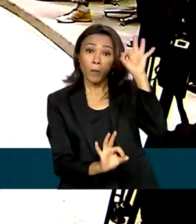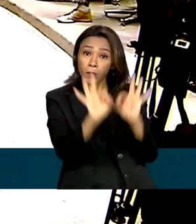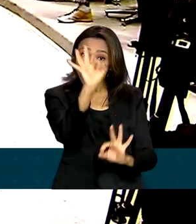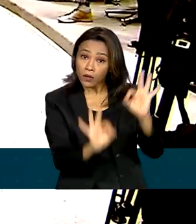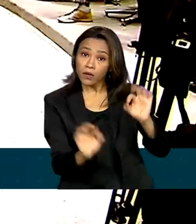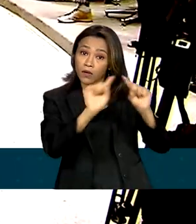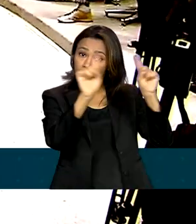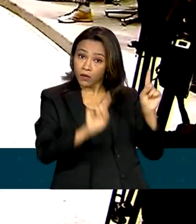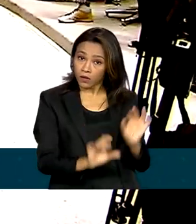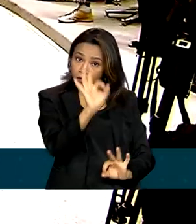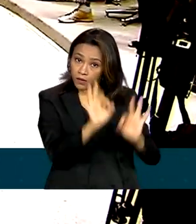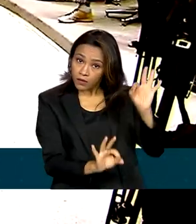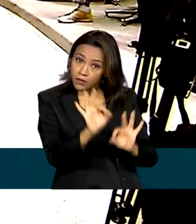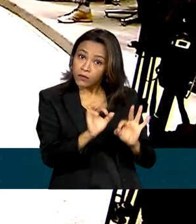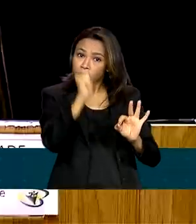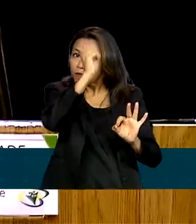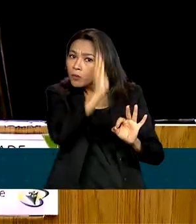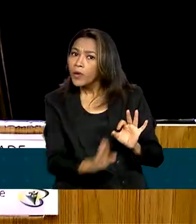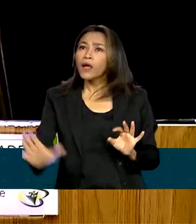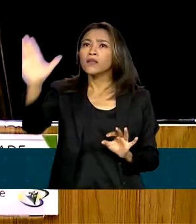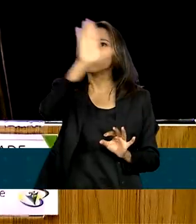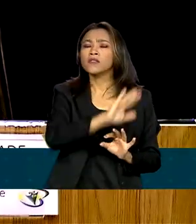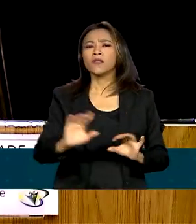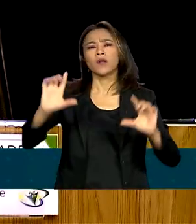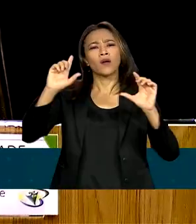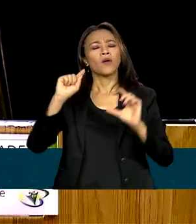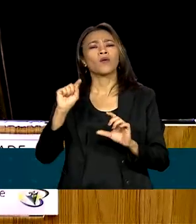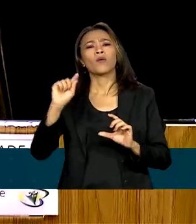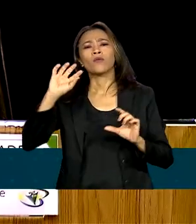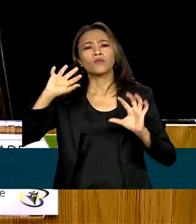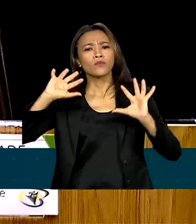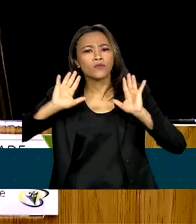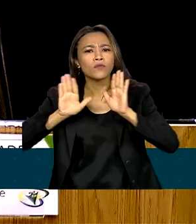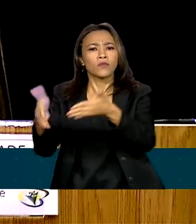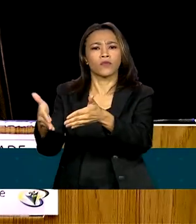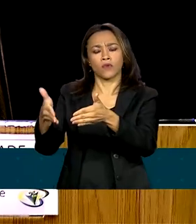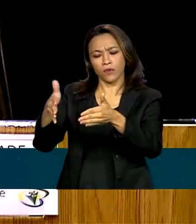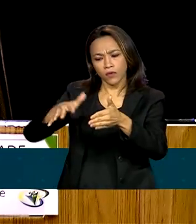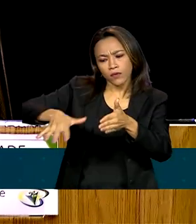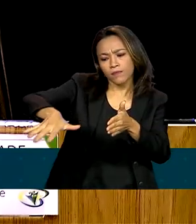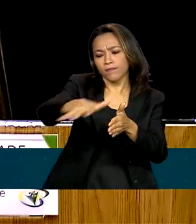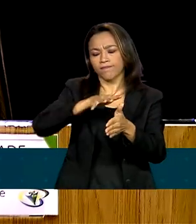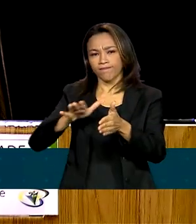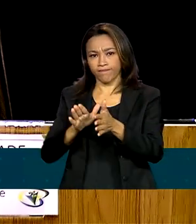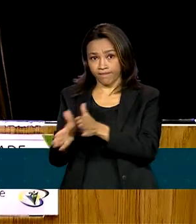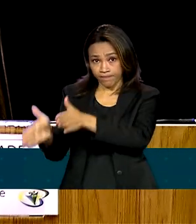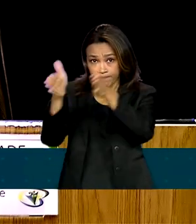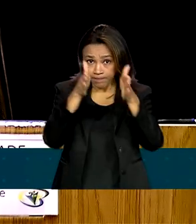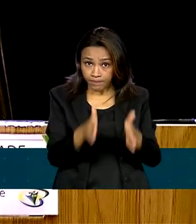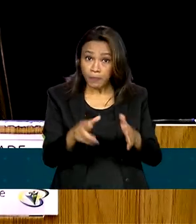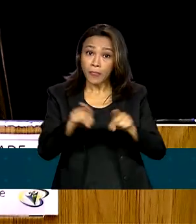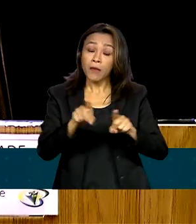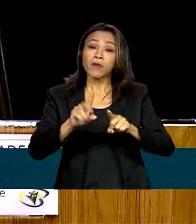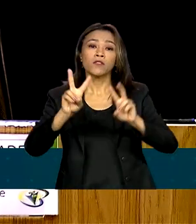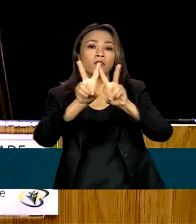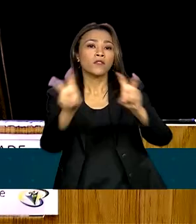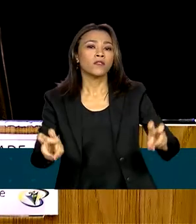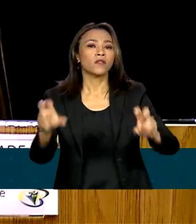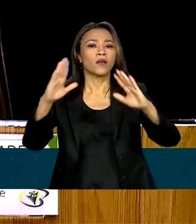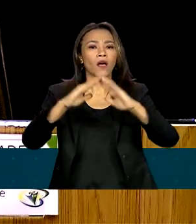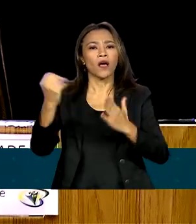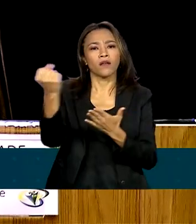nacional para redução de filas de atenção especializada, a recuperação da farmácia popular,